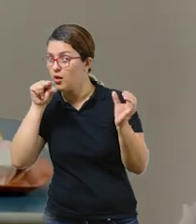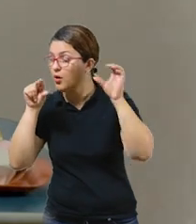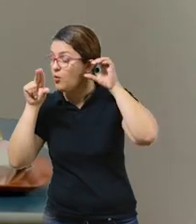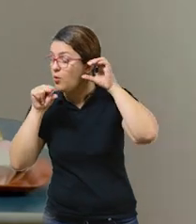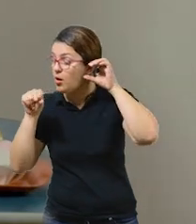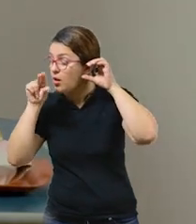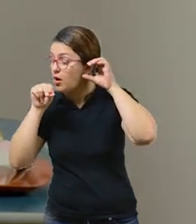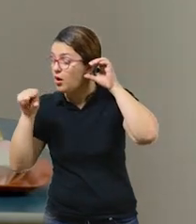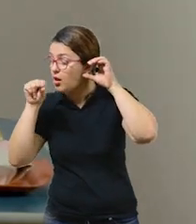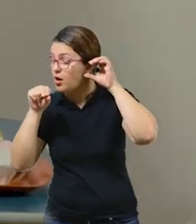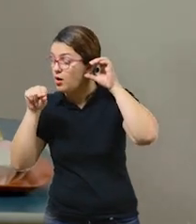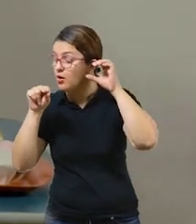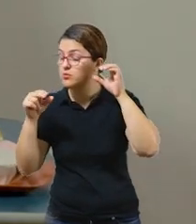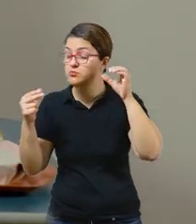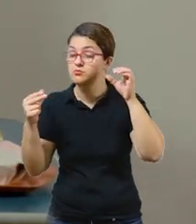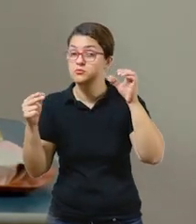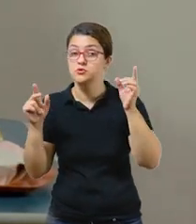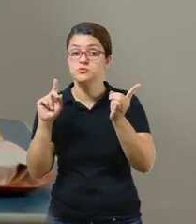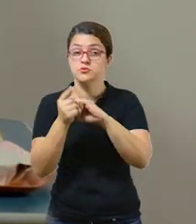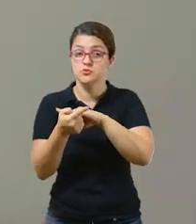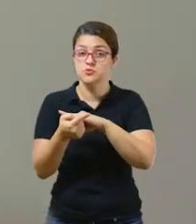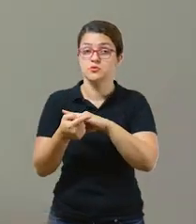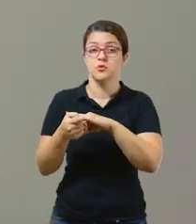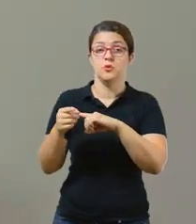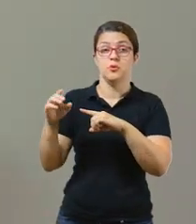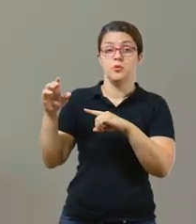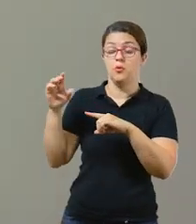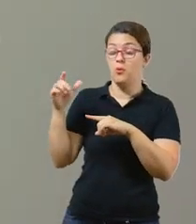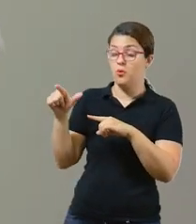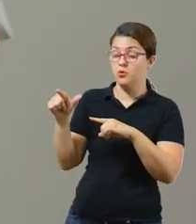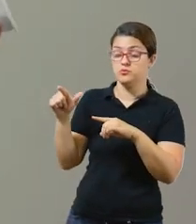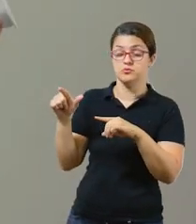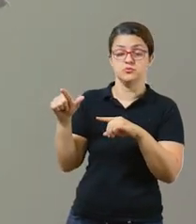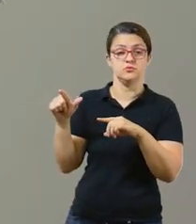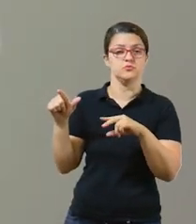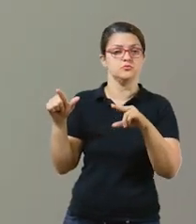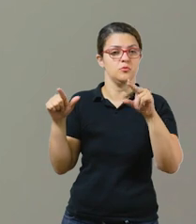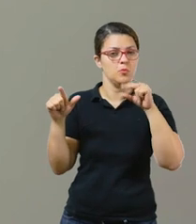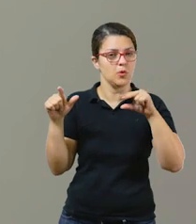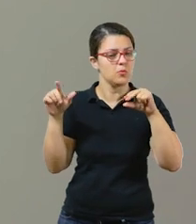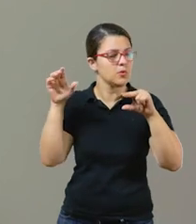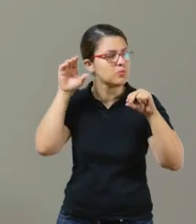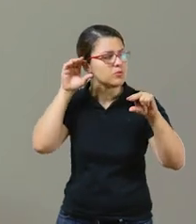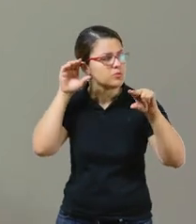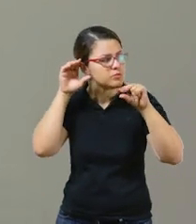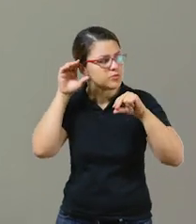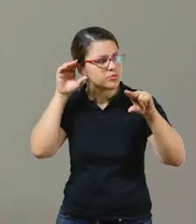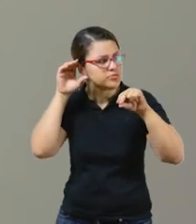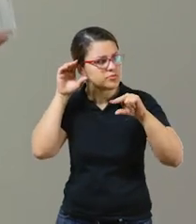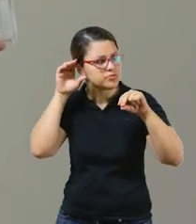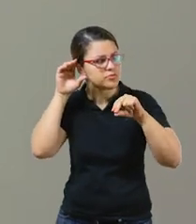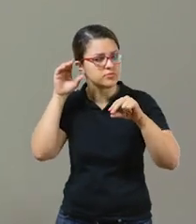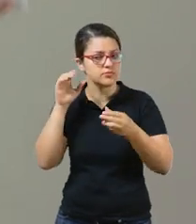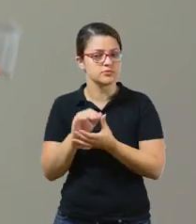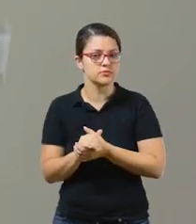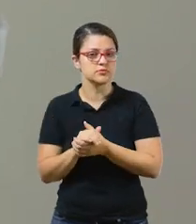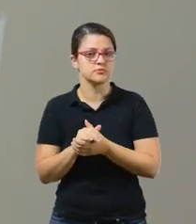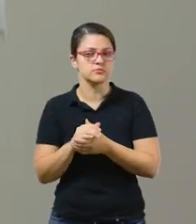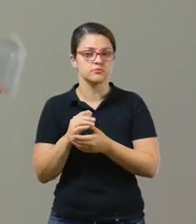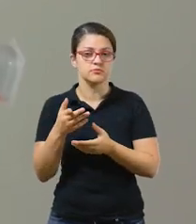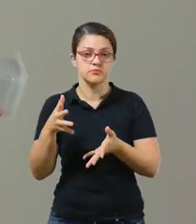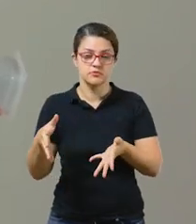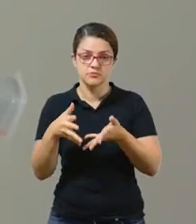depois você troca, o outro fala e você escuta. As crianças vão se realizar com essa brincadeira e ainda vai estimular a fala e o